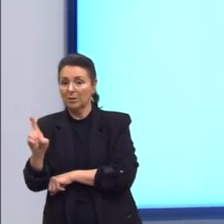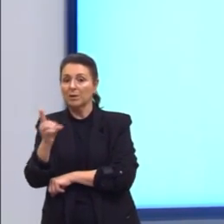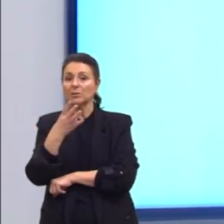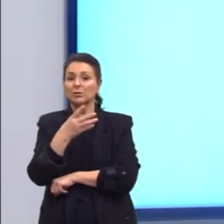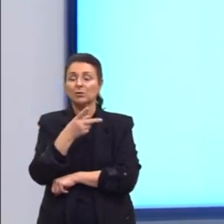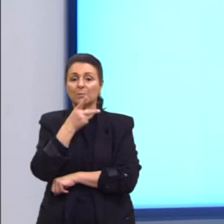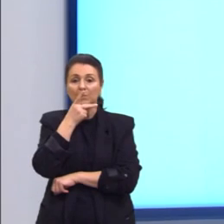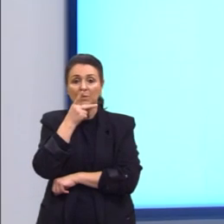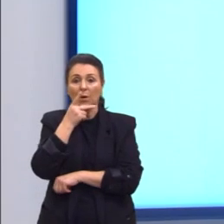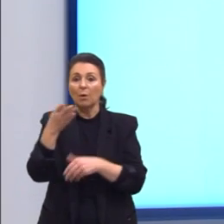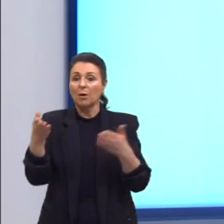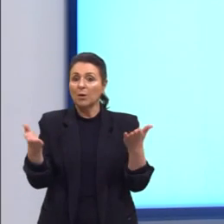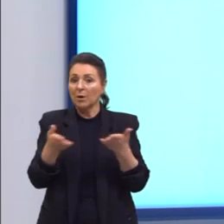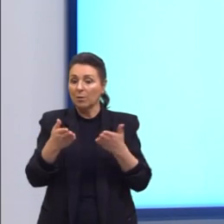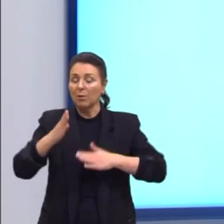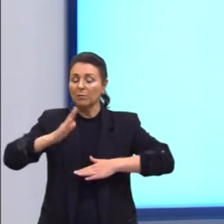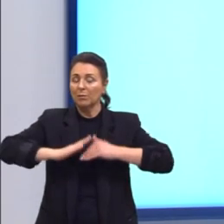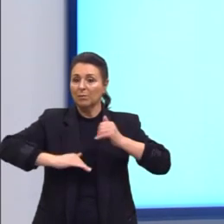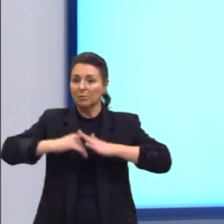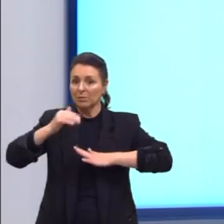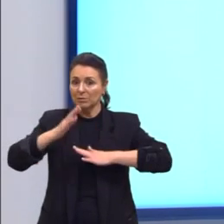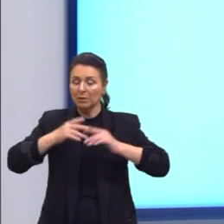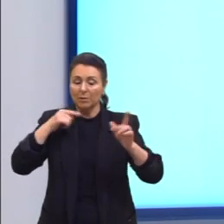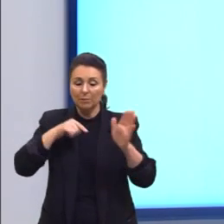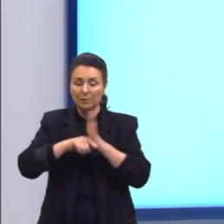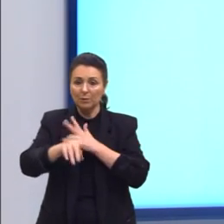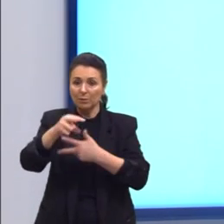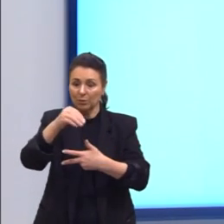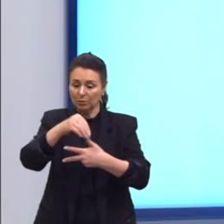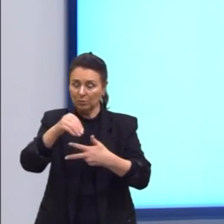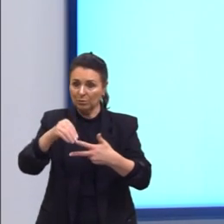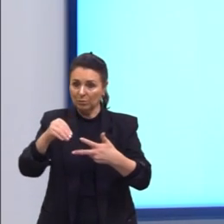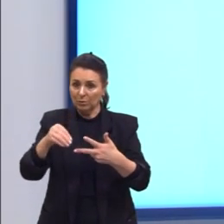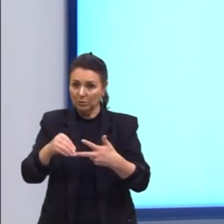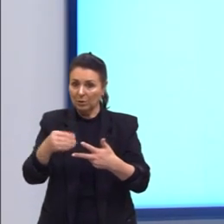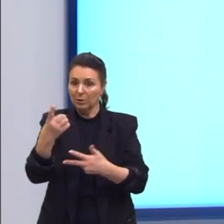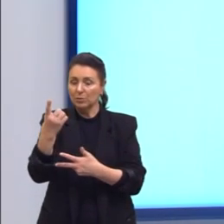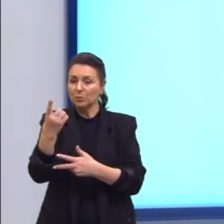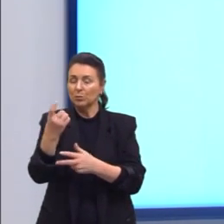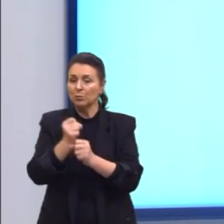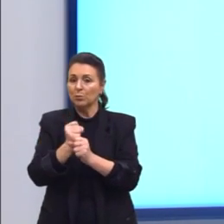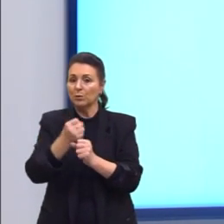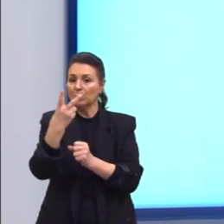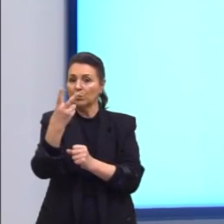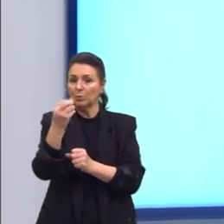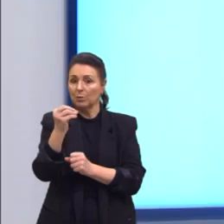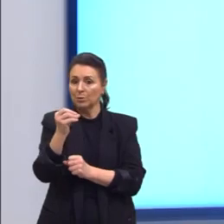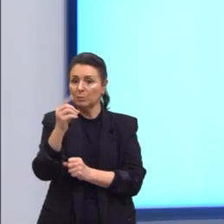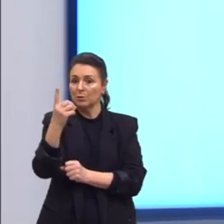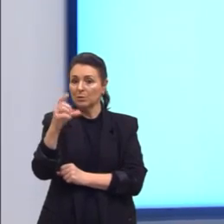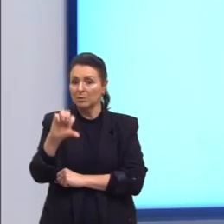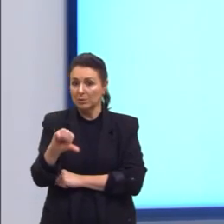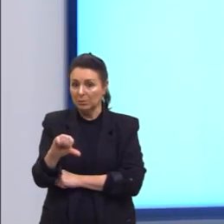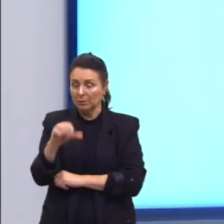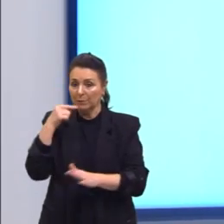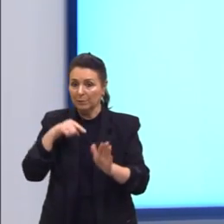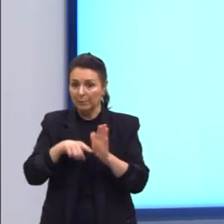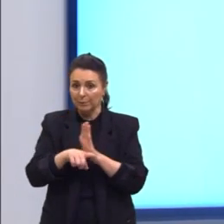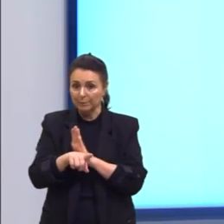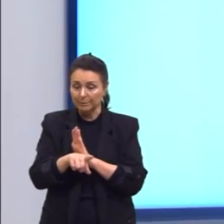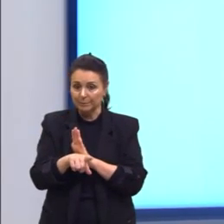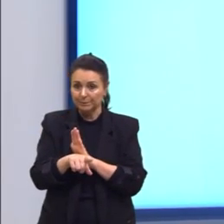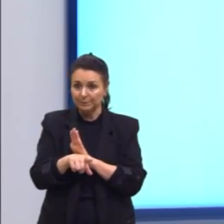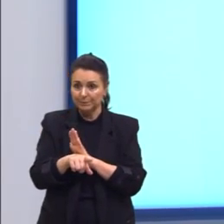nossa aula, nós vamos praticar através de uma questão do Enem de 2019. A nossa questão diz o seguinte.